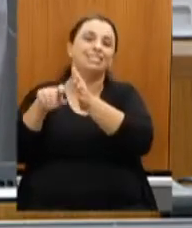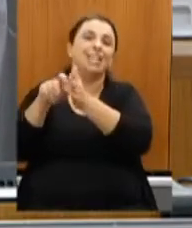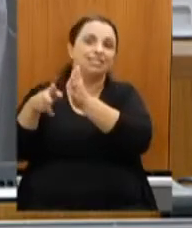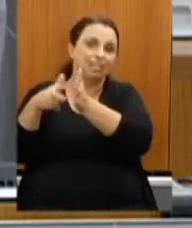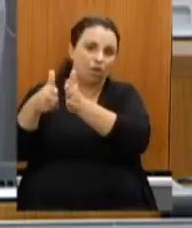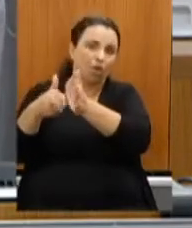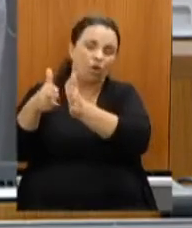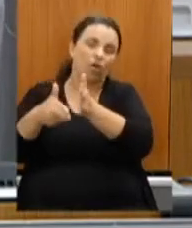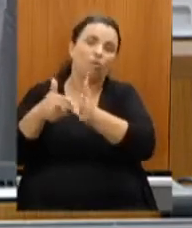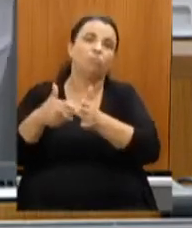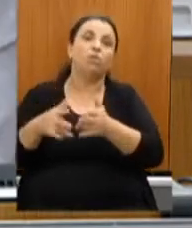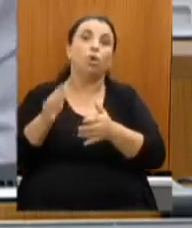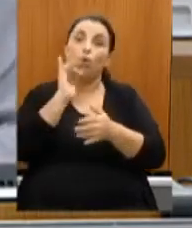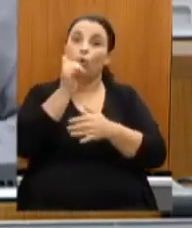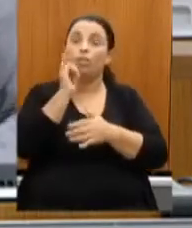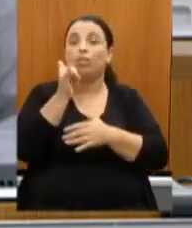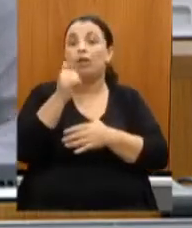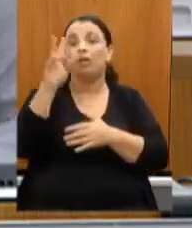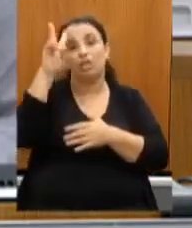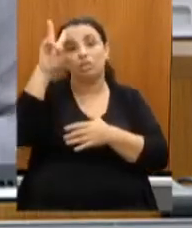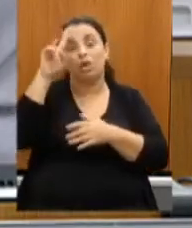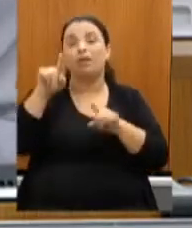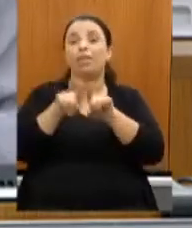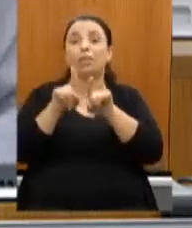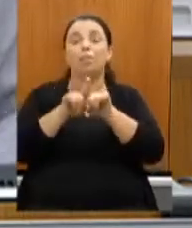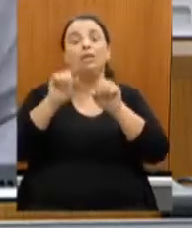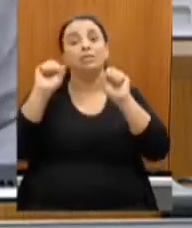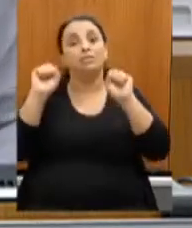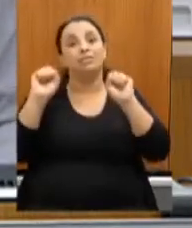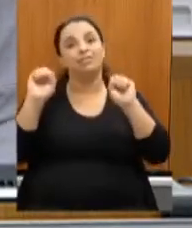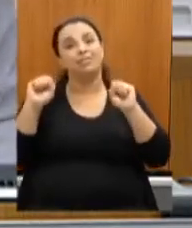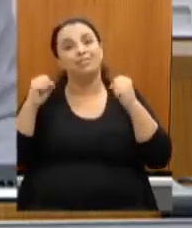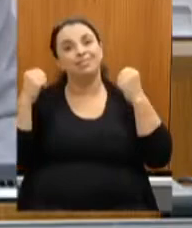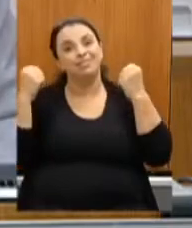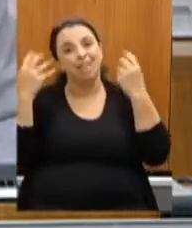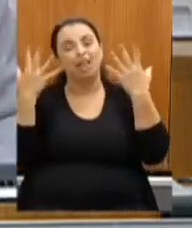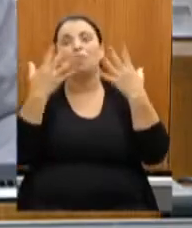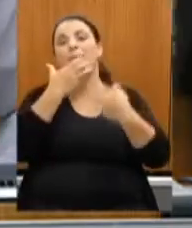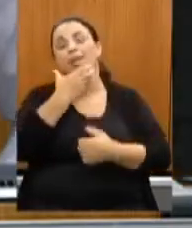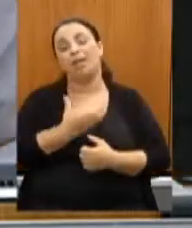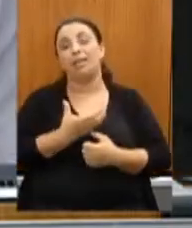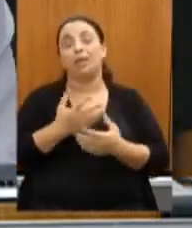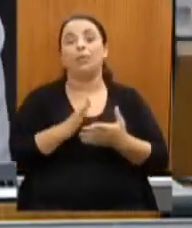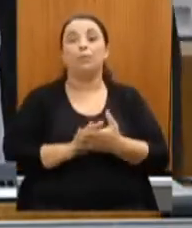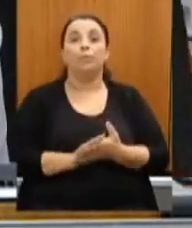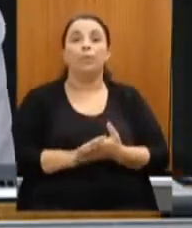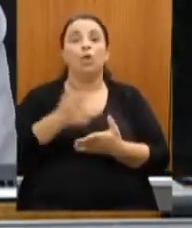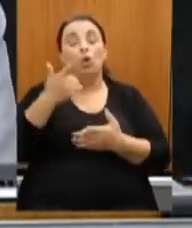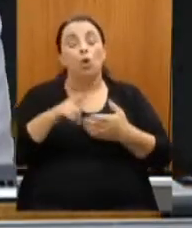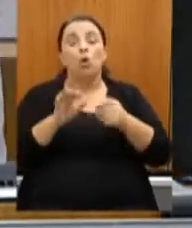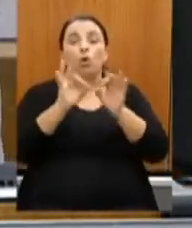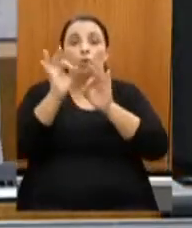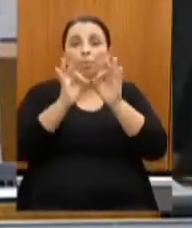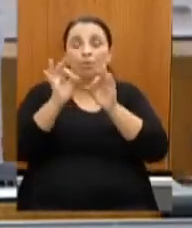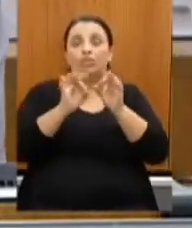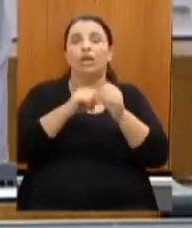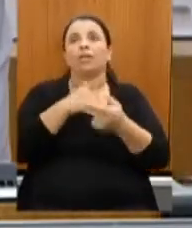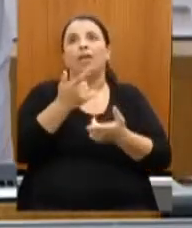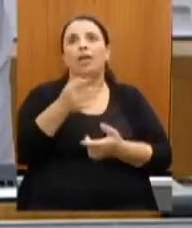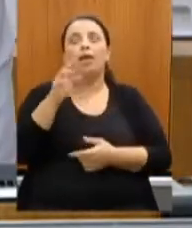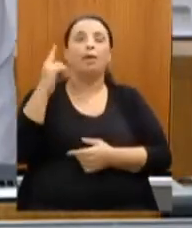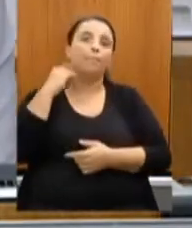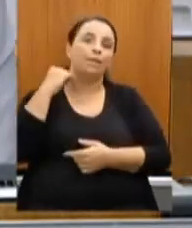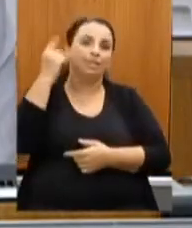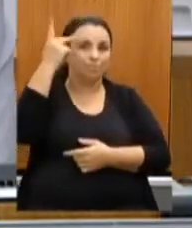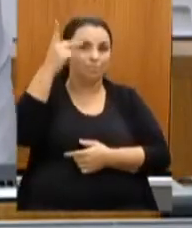celebrando o natal e aí o lançamento dos 300 mais um o minas para minas nós temos um convênio de 3 milhões